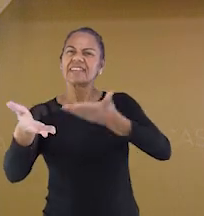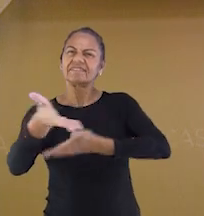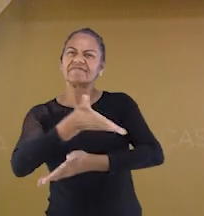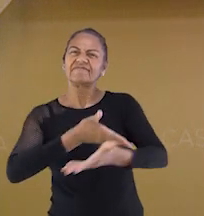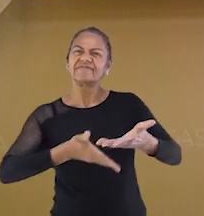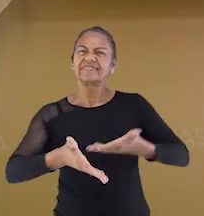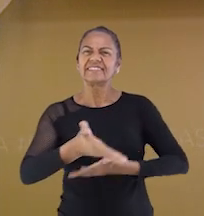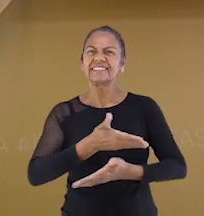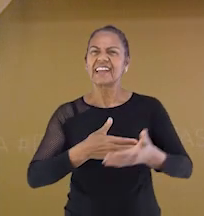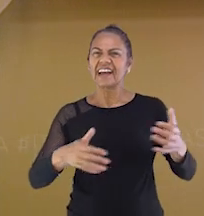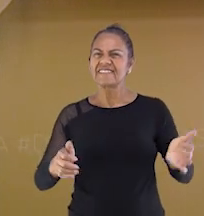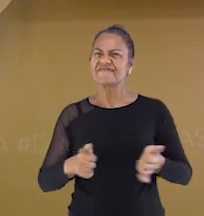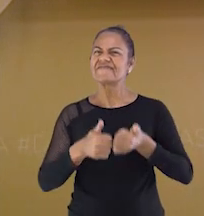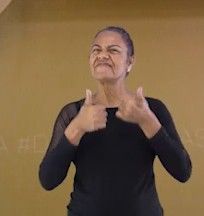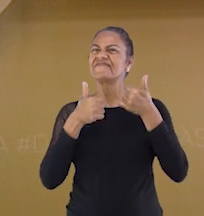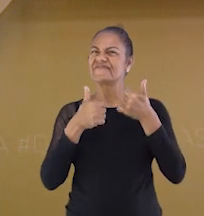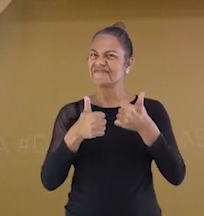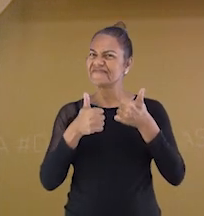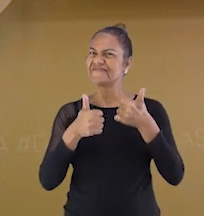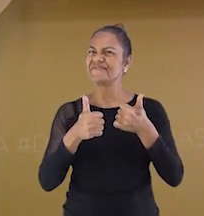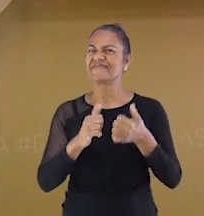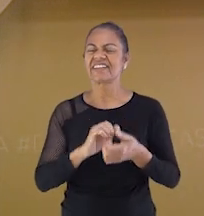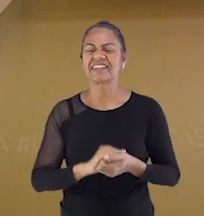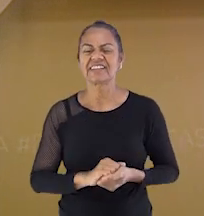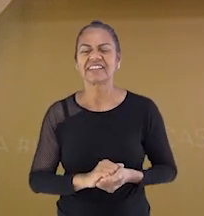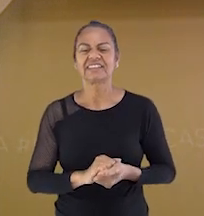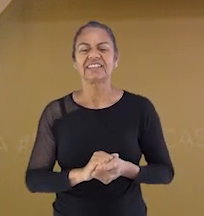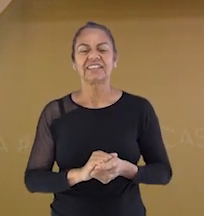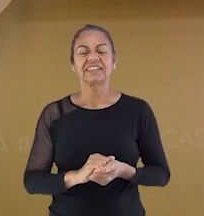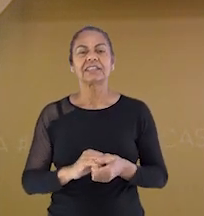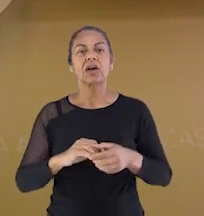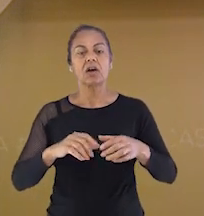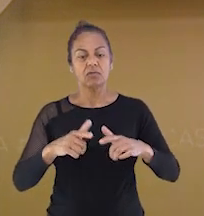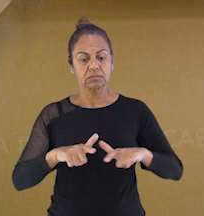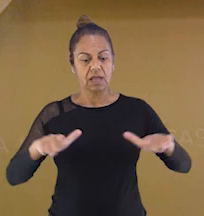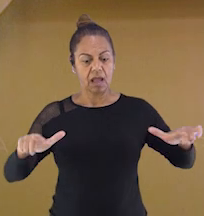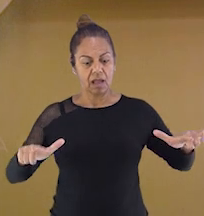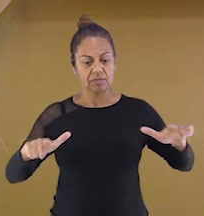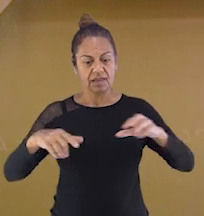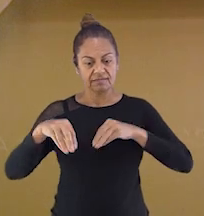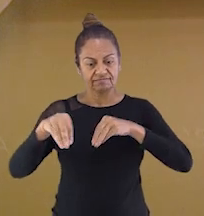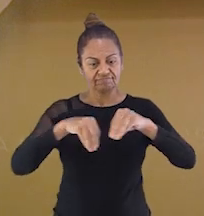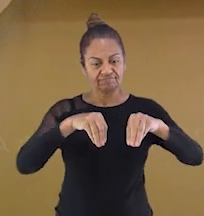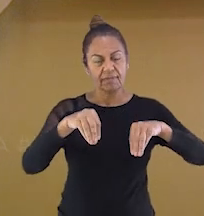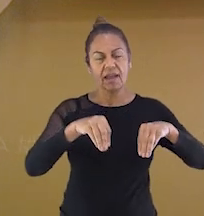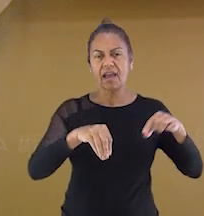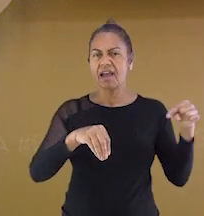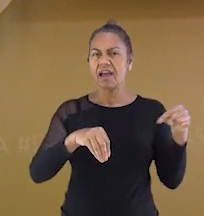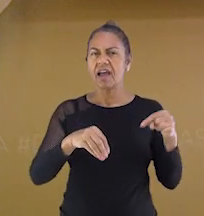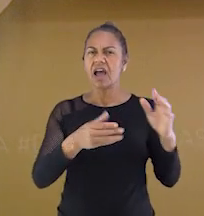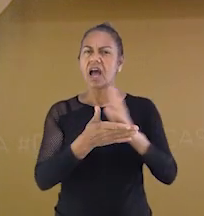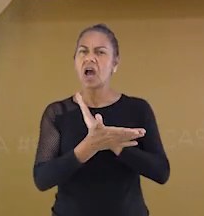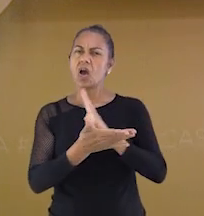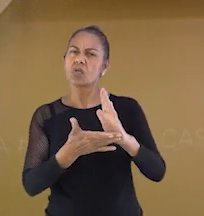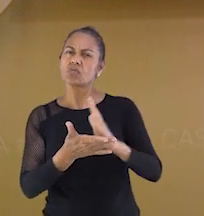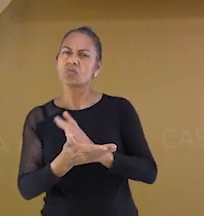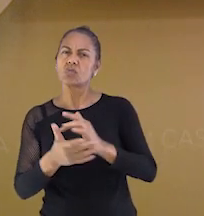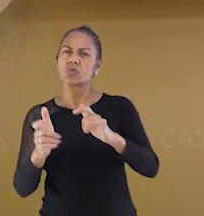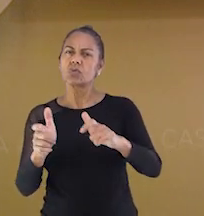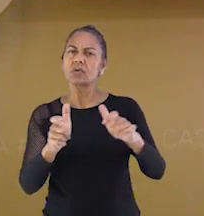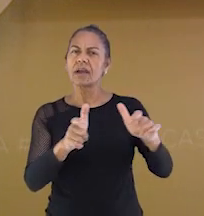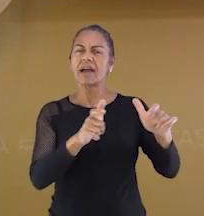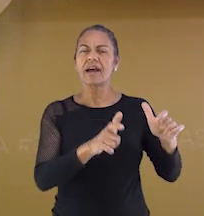garantidos. Os jogos de tabuleiro, em alguns lugares, são conhecidos como jogos de mesa,